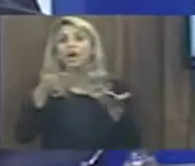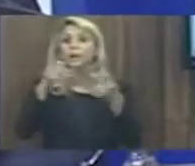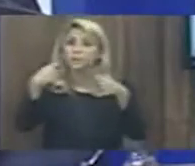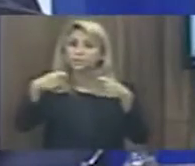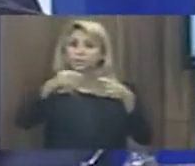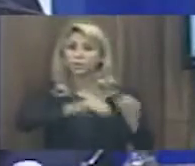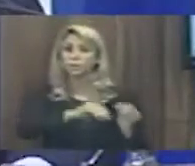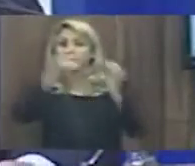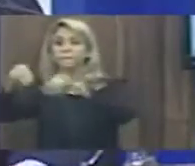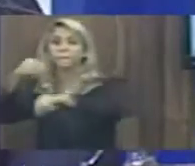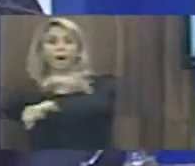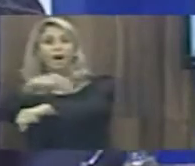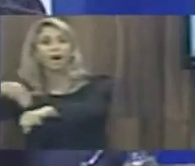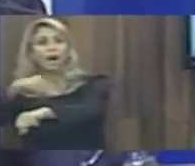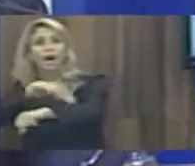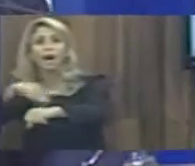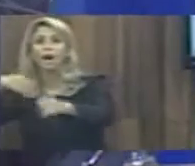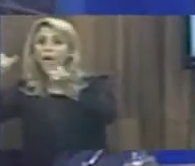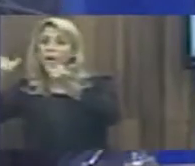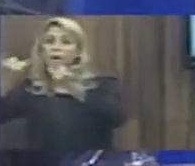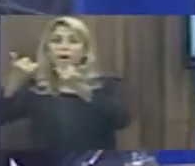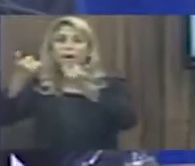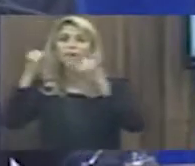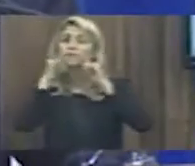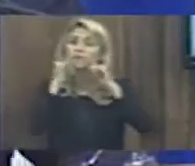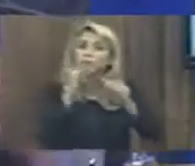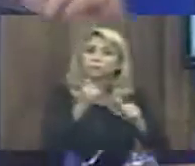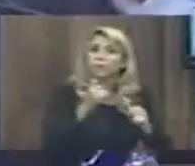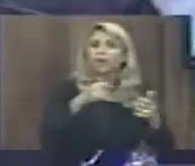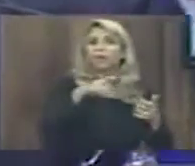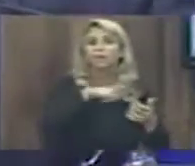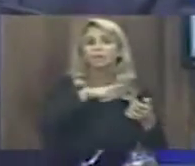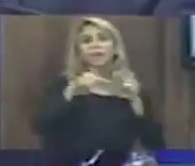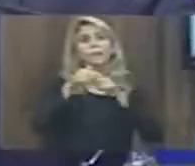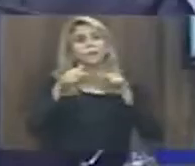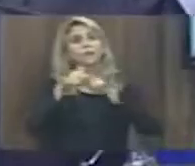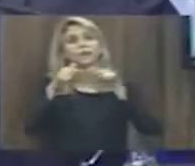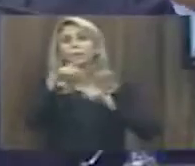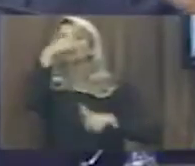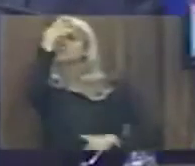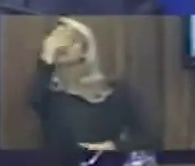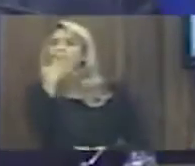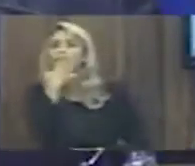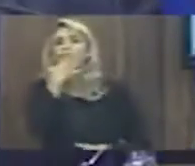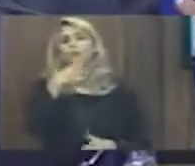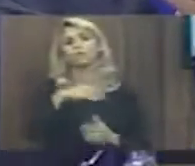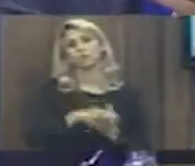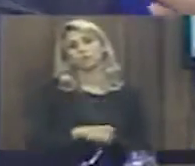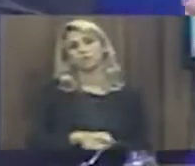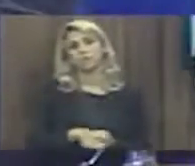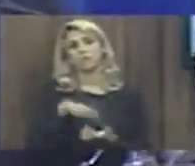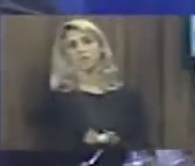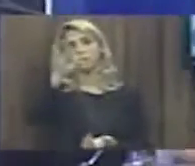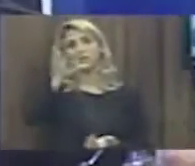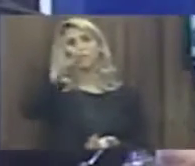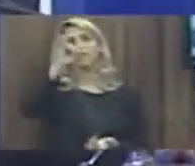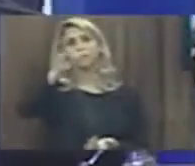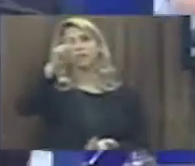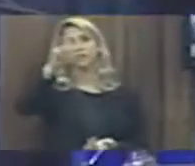A gente descobre, vai vendo essas coisas, e cada dia que passa,